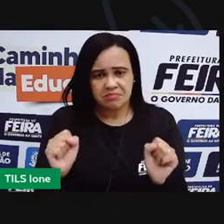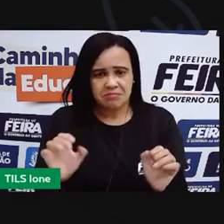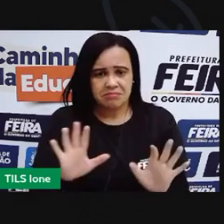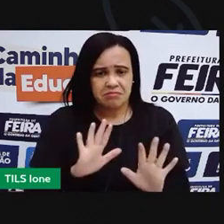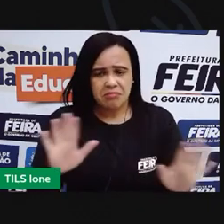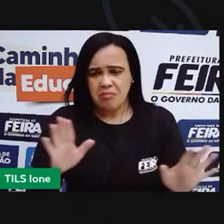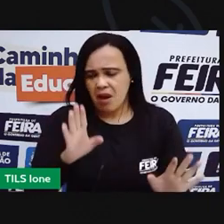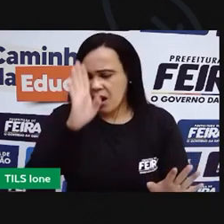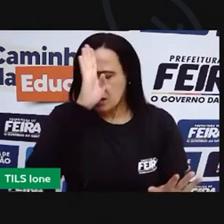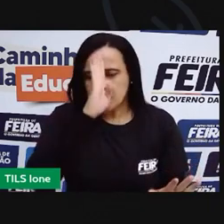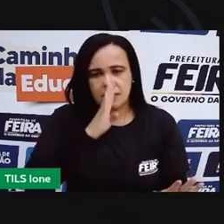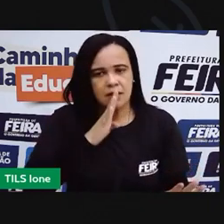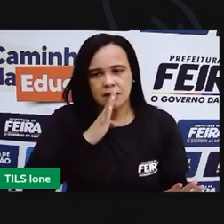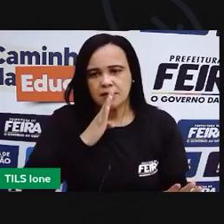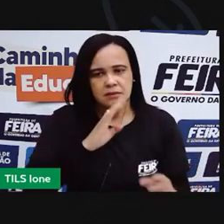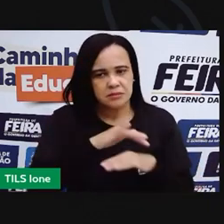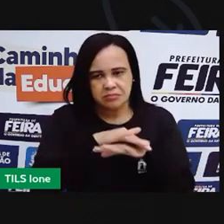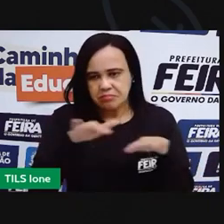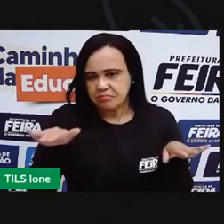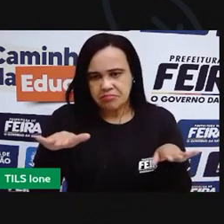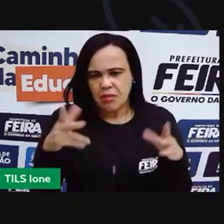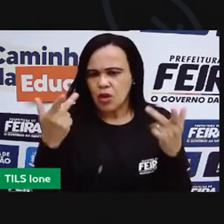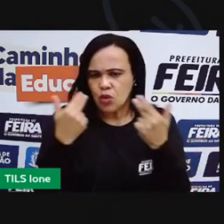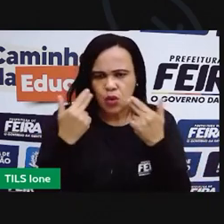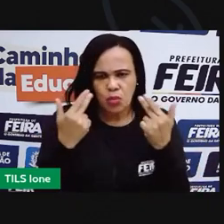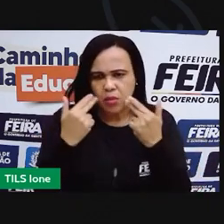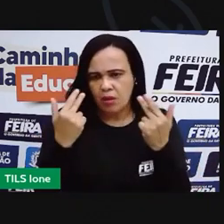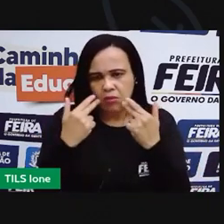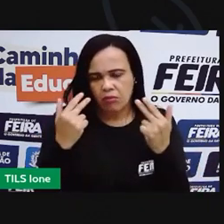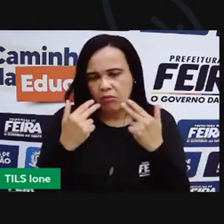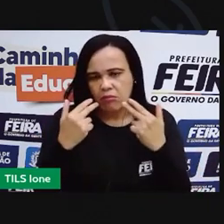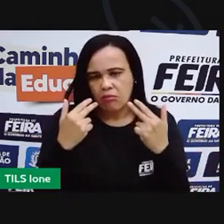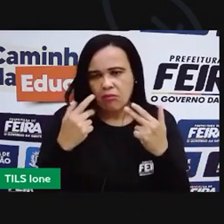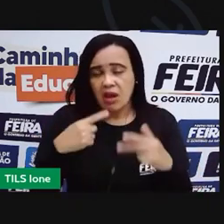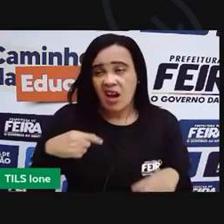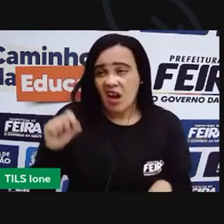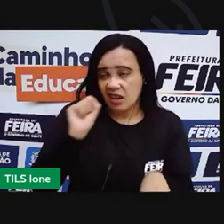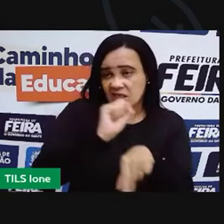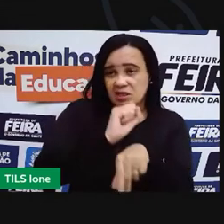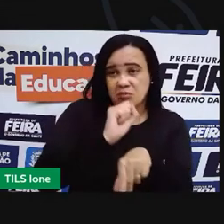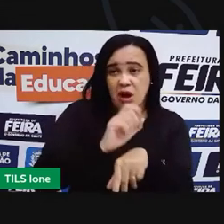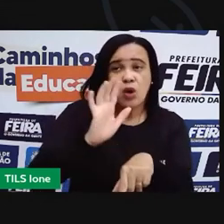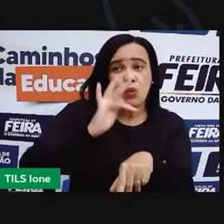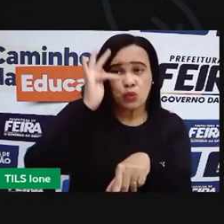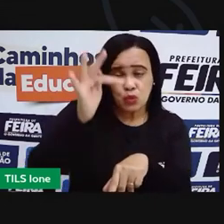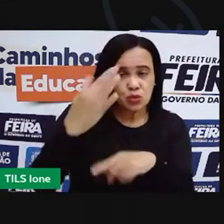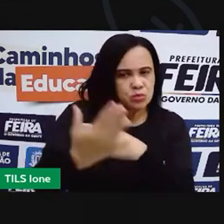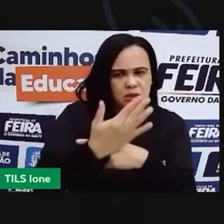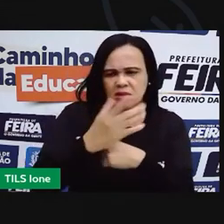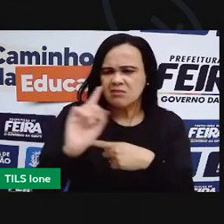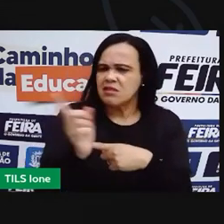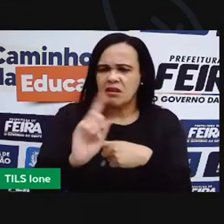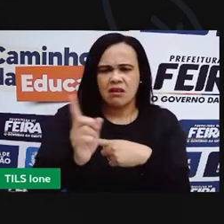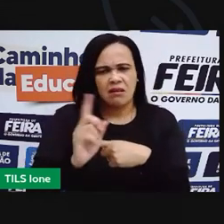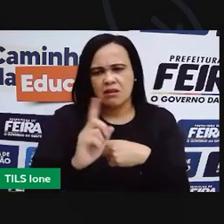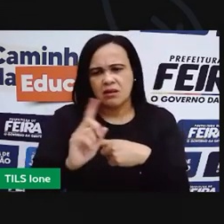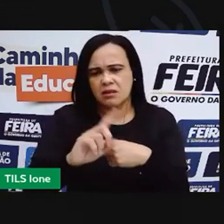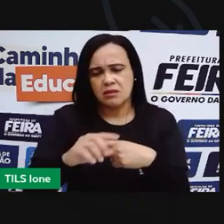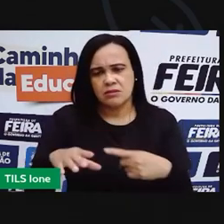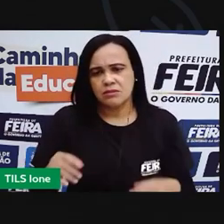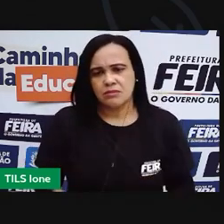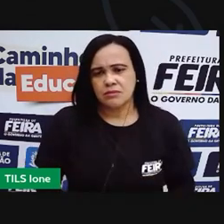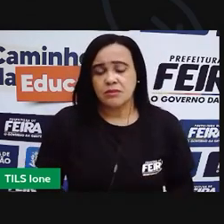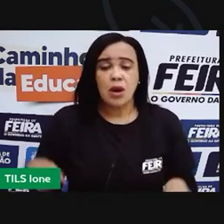graficamente, que ele fará algo em troca, que mais saiba que de alguma forma, em algum momento, isso vai